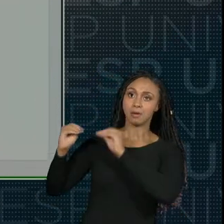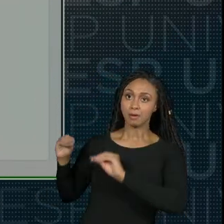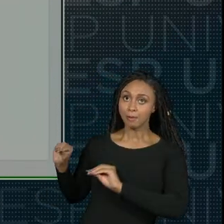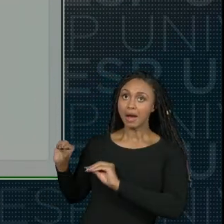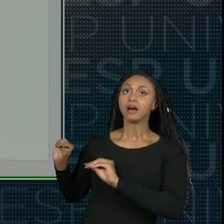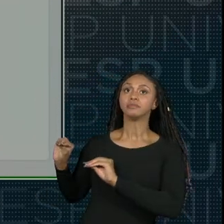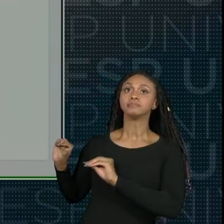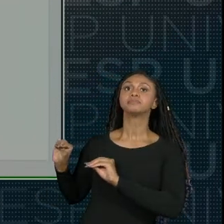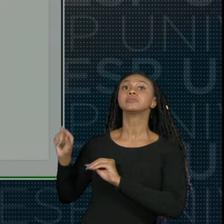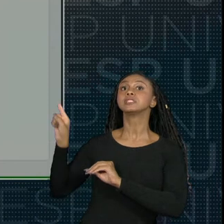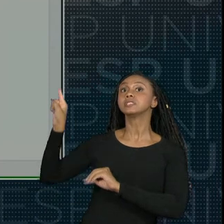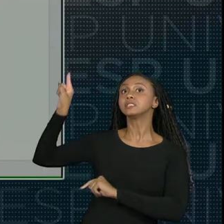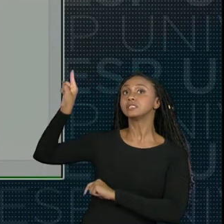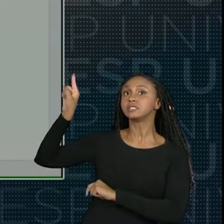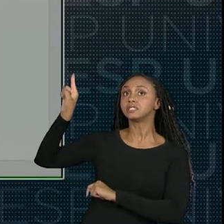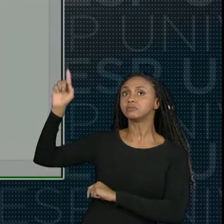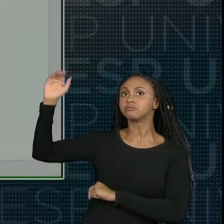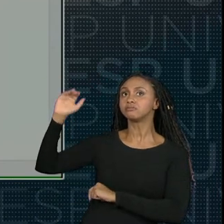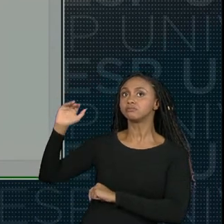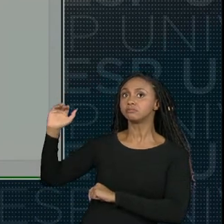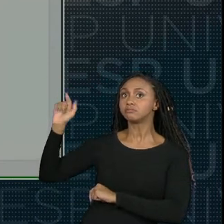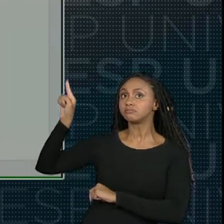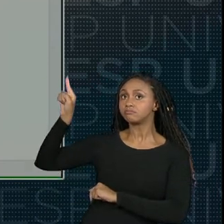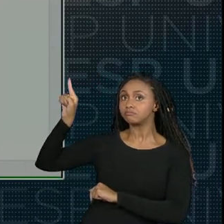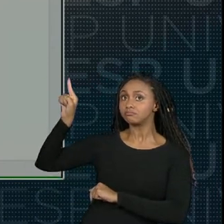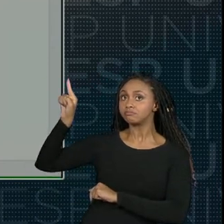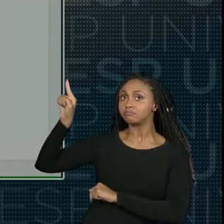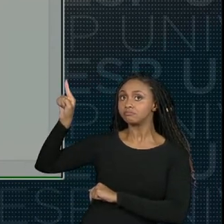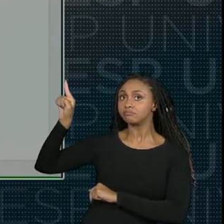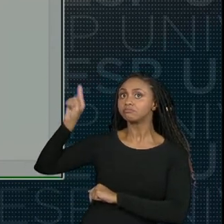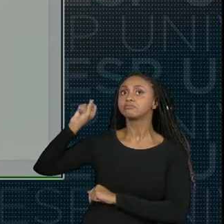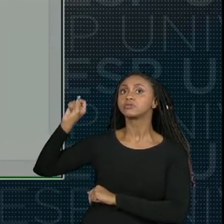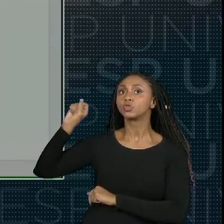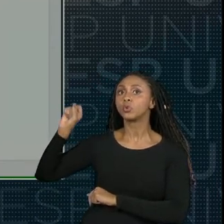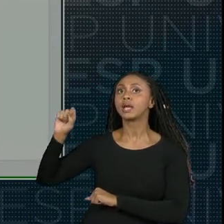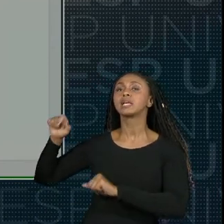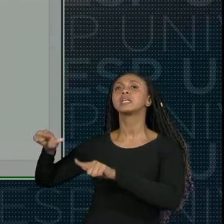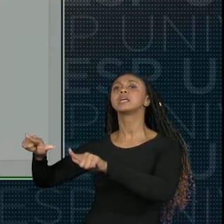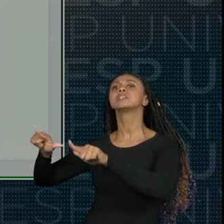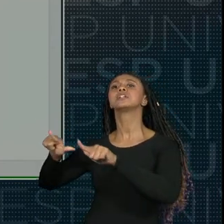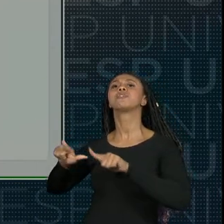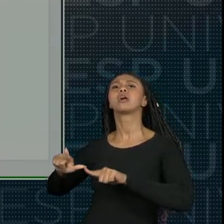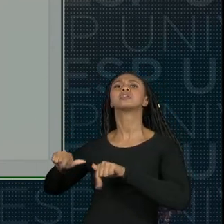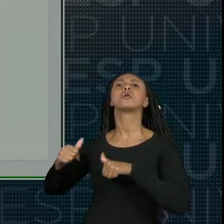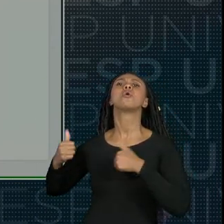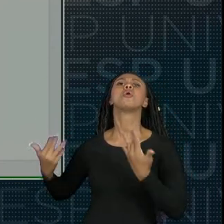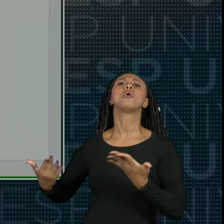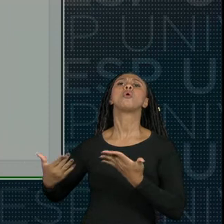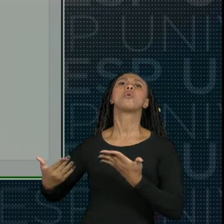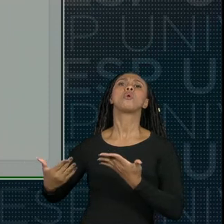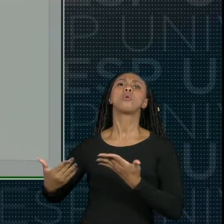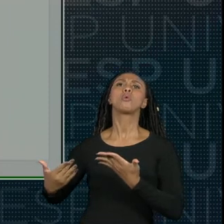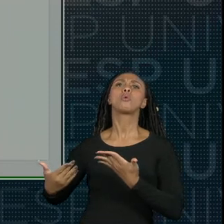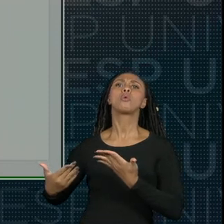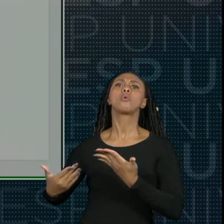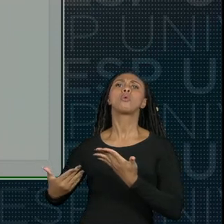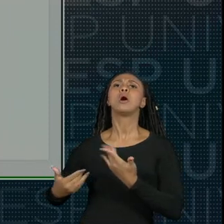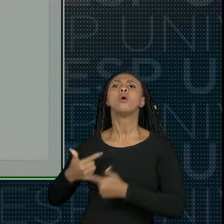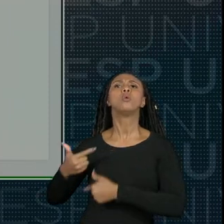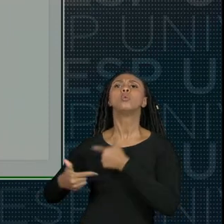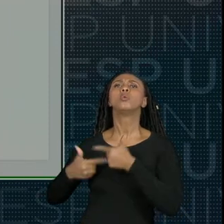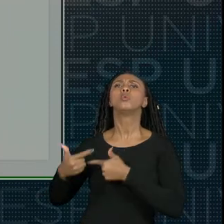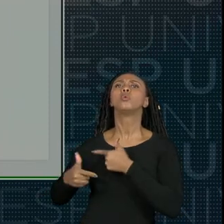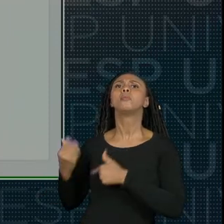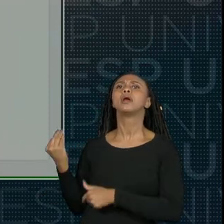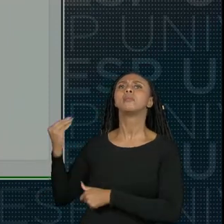campo inferior à direita o aluno vai escolher qual tipo de atividade complementar ele está postando